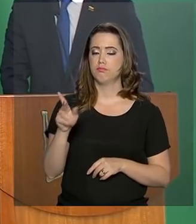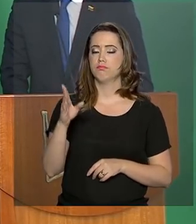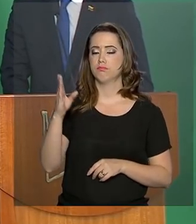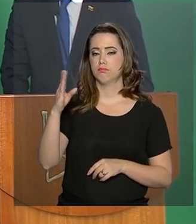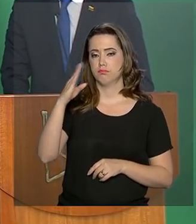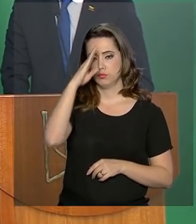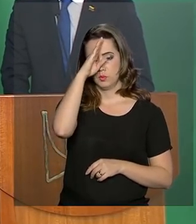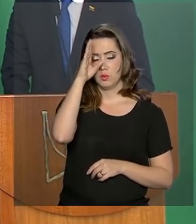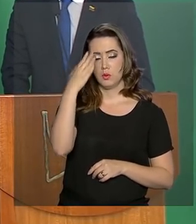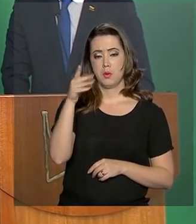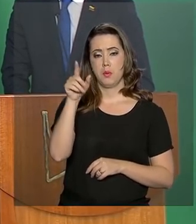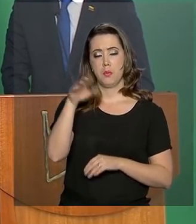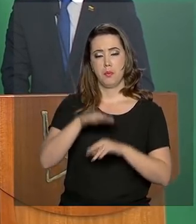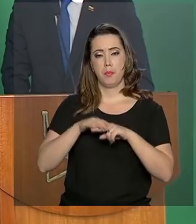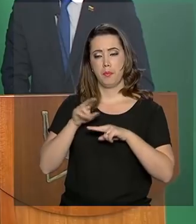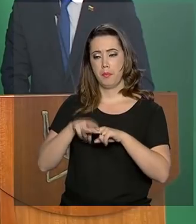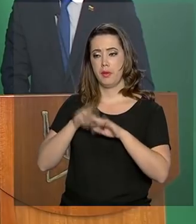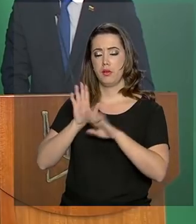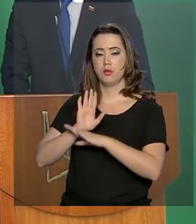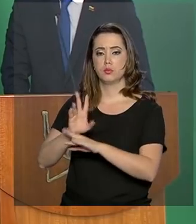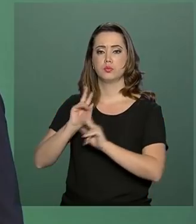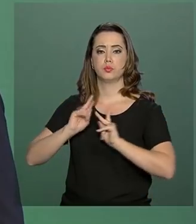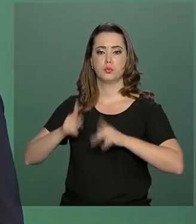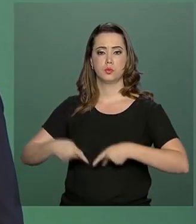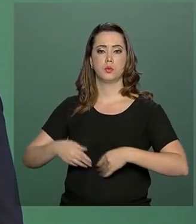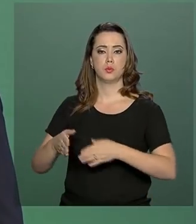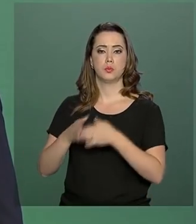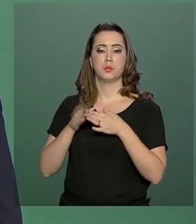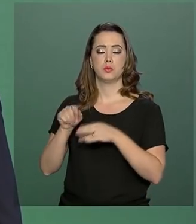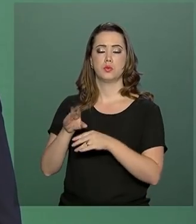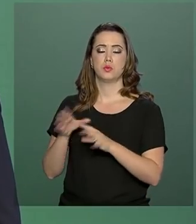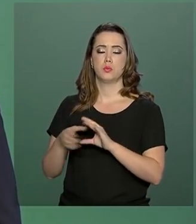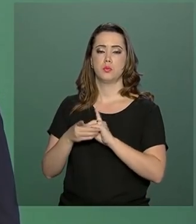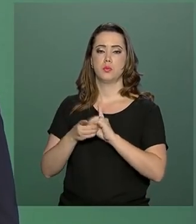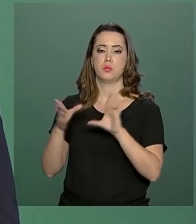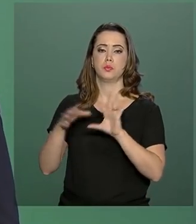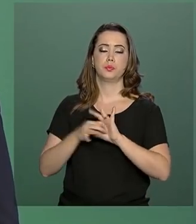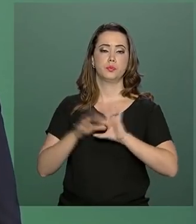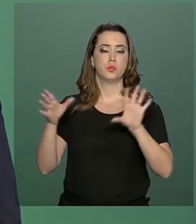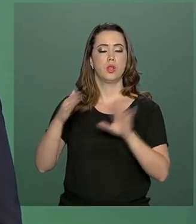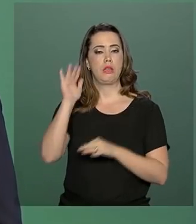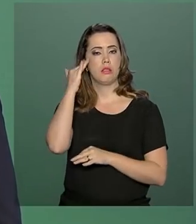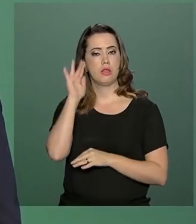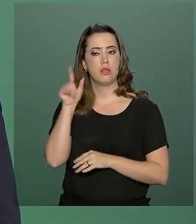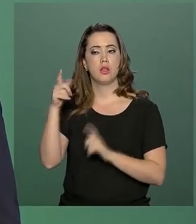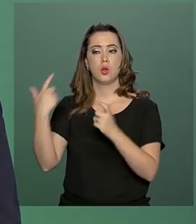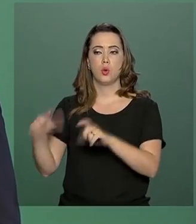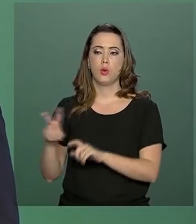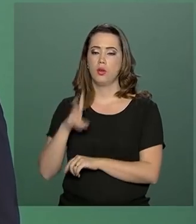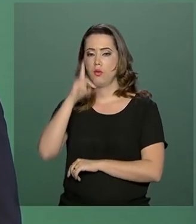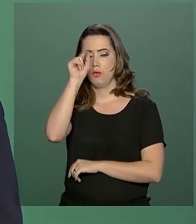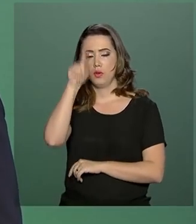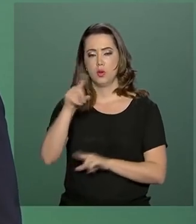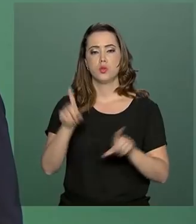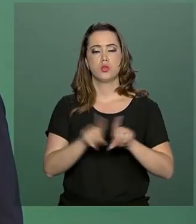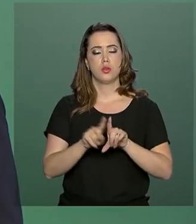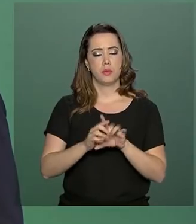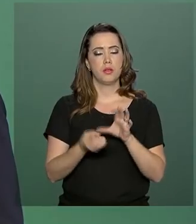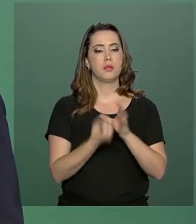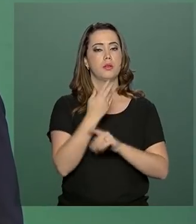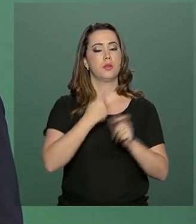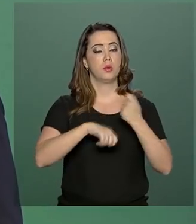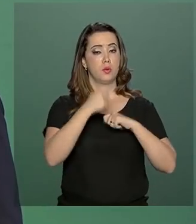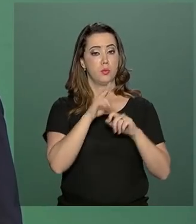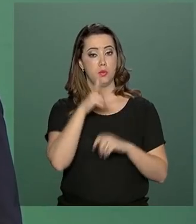humanitária, por interceder a favor da democracia e da liberdade e entender que uma região forte também gera uma